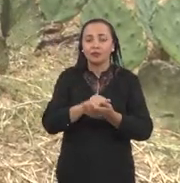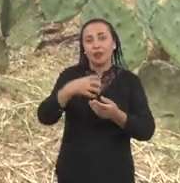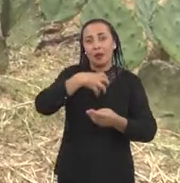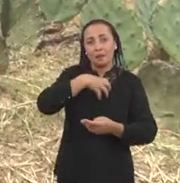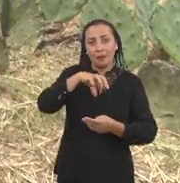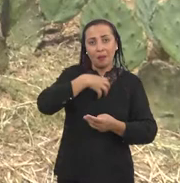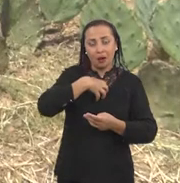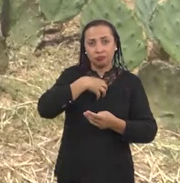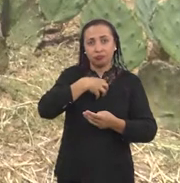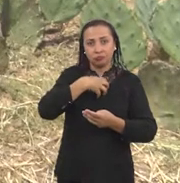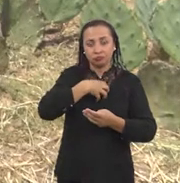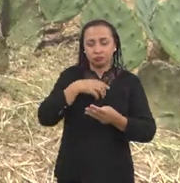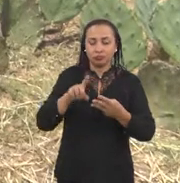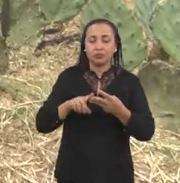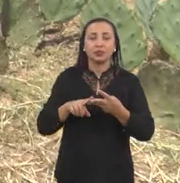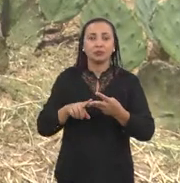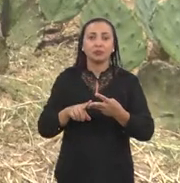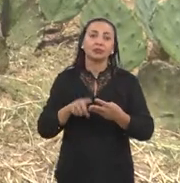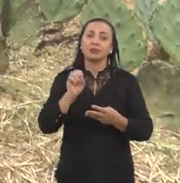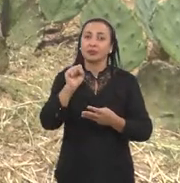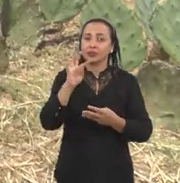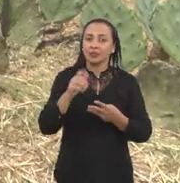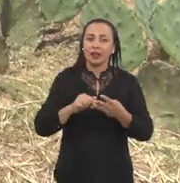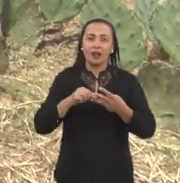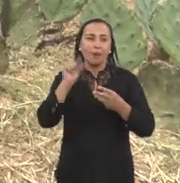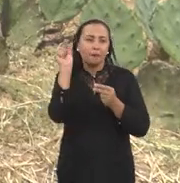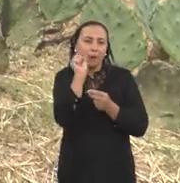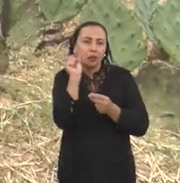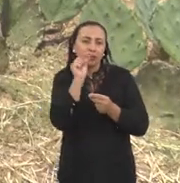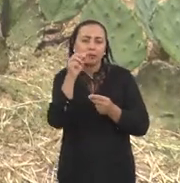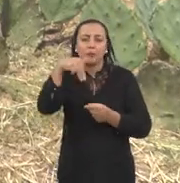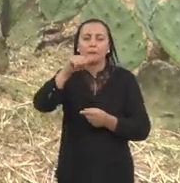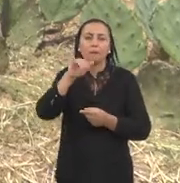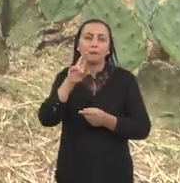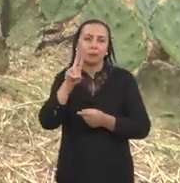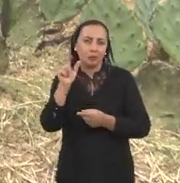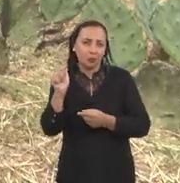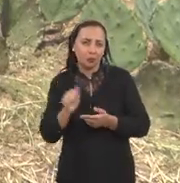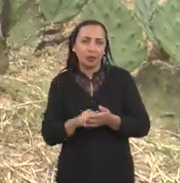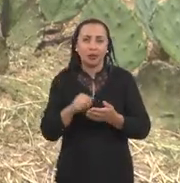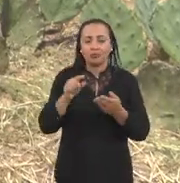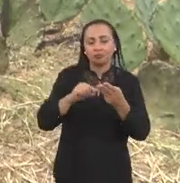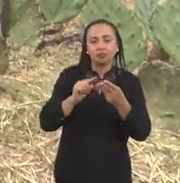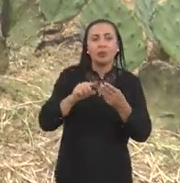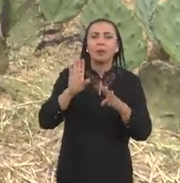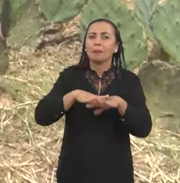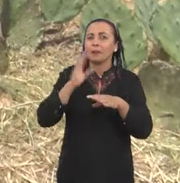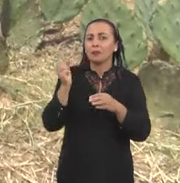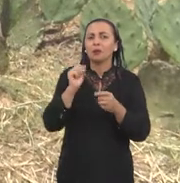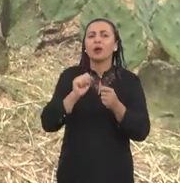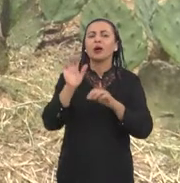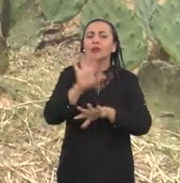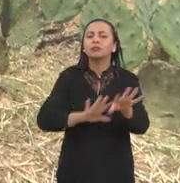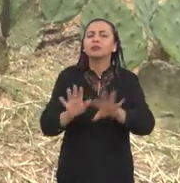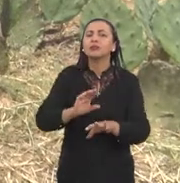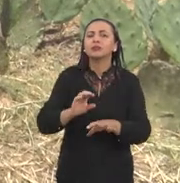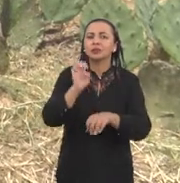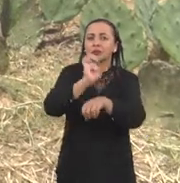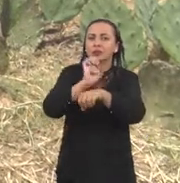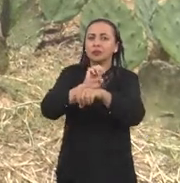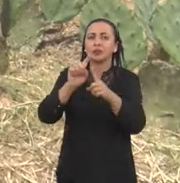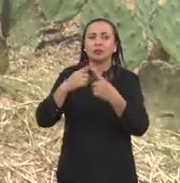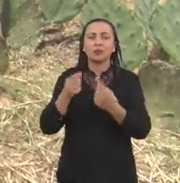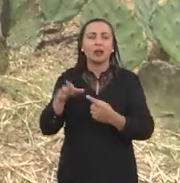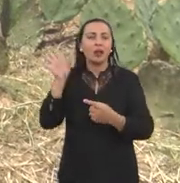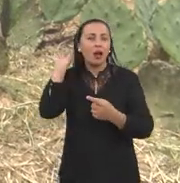mexicana, a baiana, que o pessoal também conhece como hipacertânea, e a miúda. A miúda é um pouco mais conhecida porque é um pouco mais